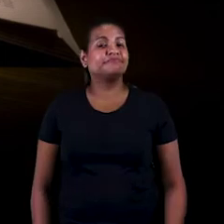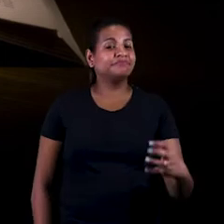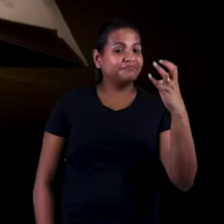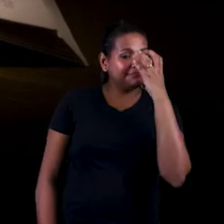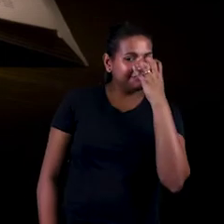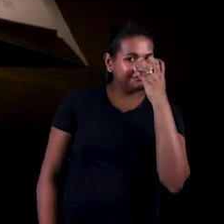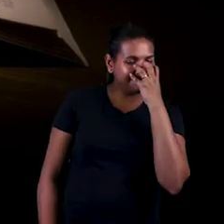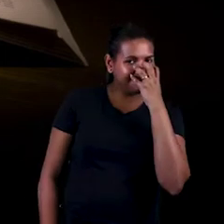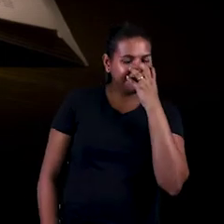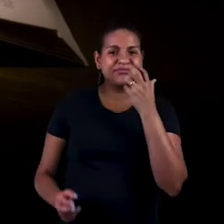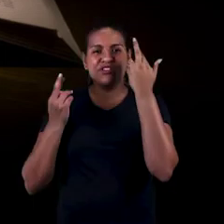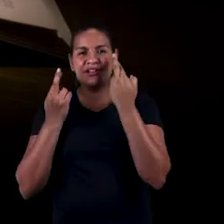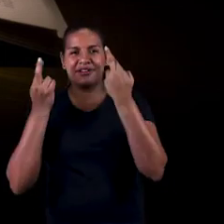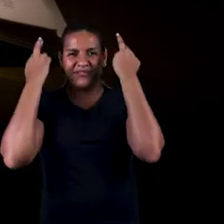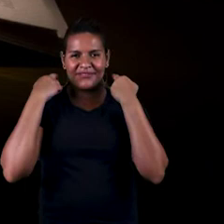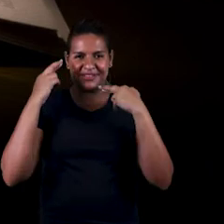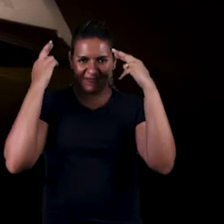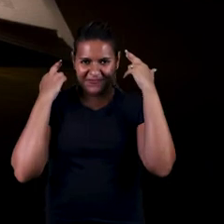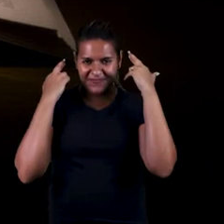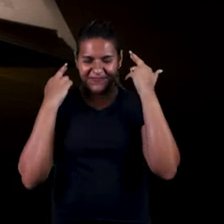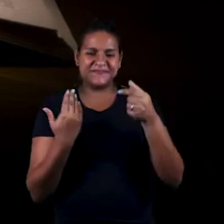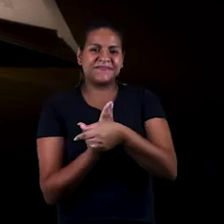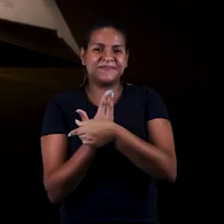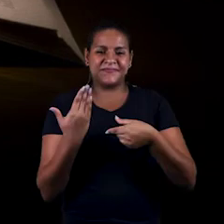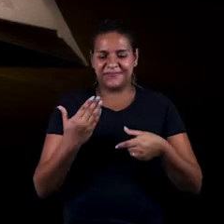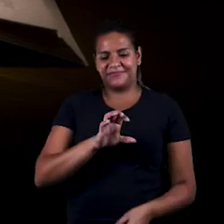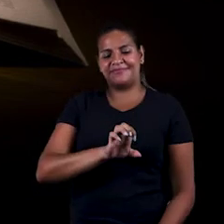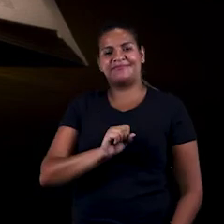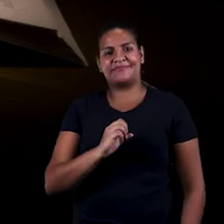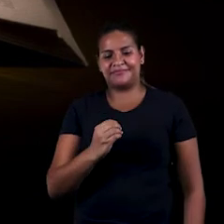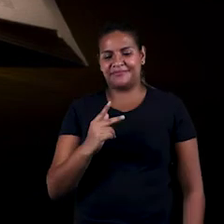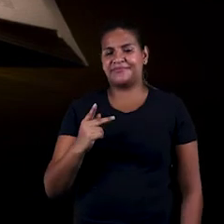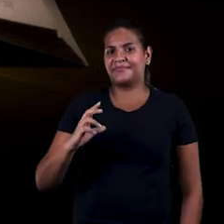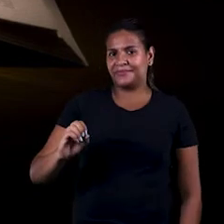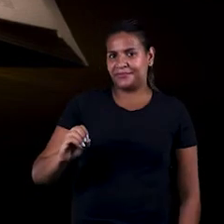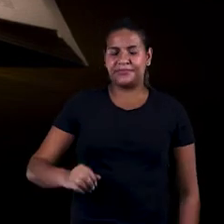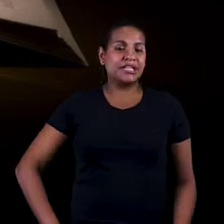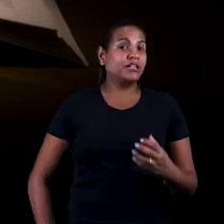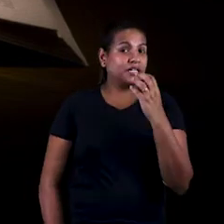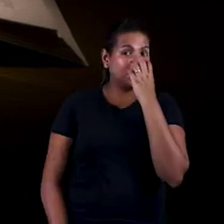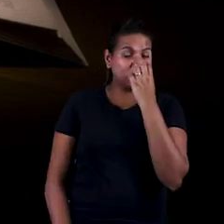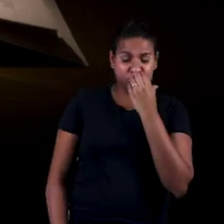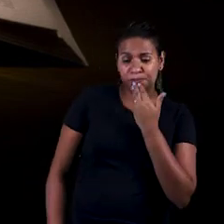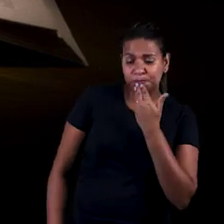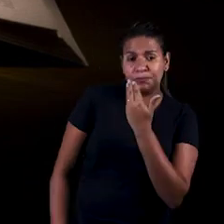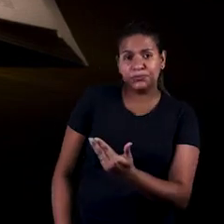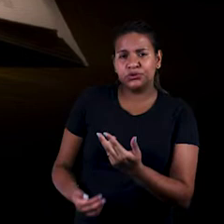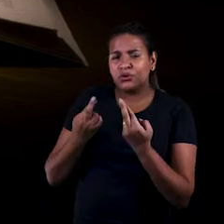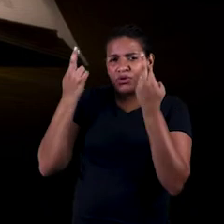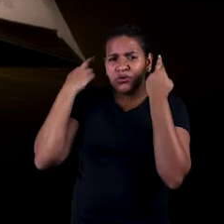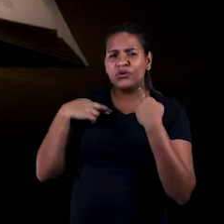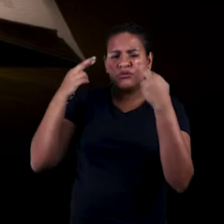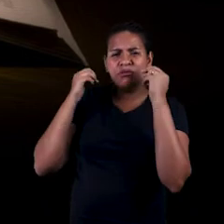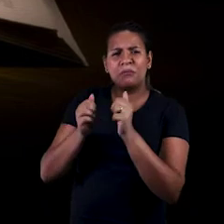O CÃO E A OVELHA Exopo O cão pediu à ovelha uma certa quantidade de